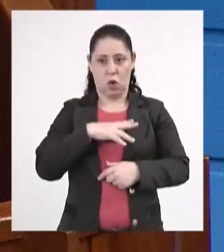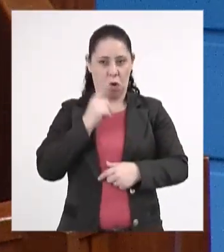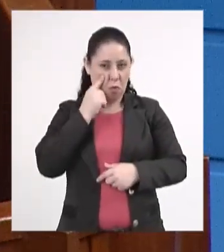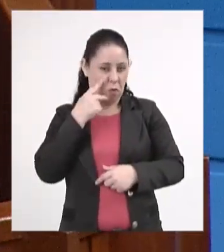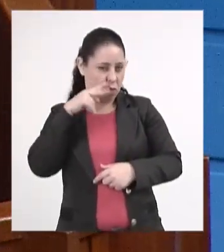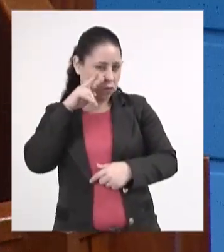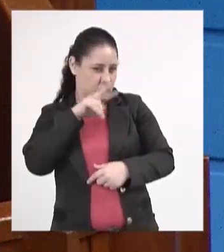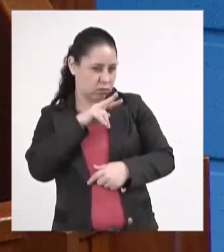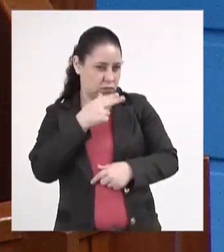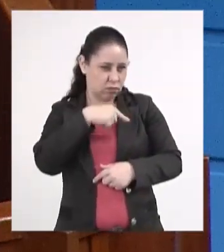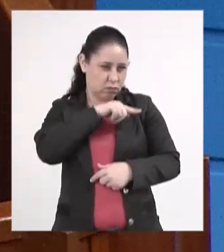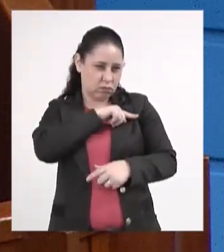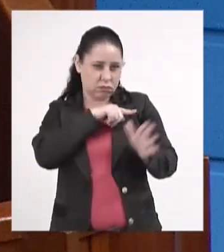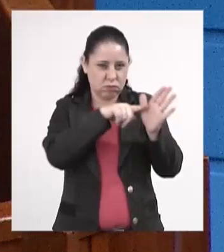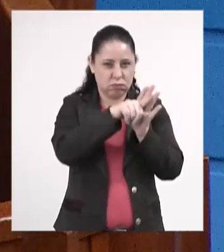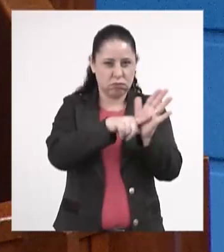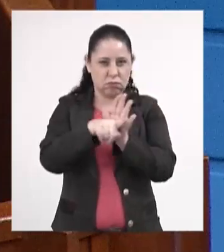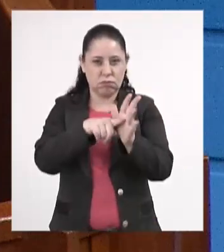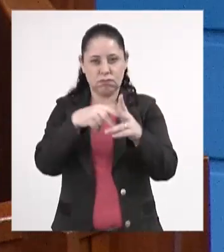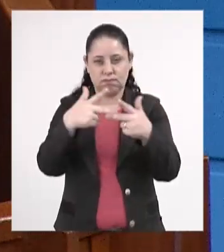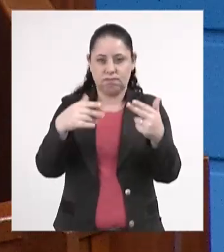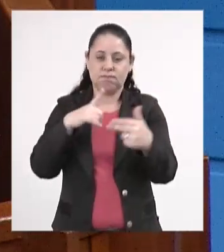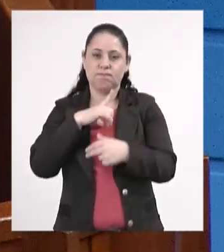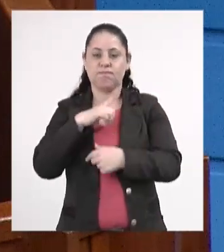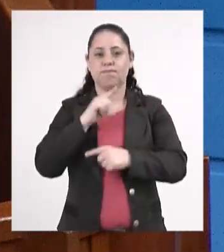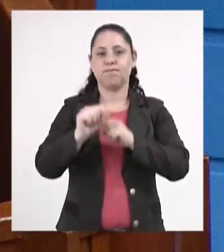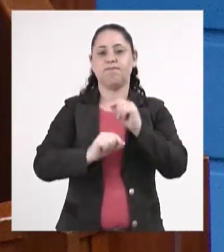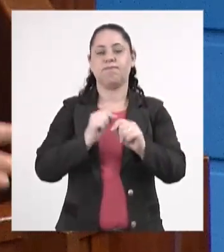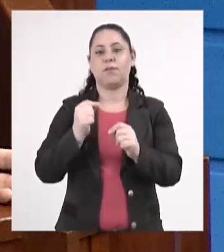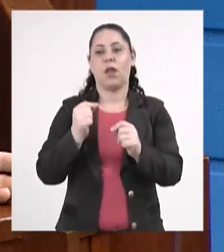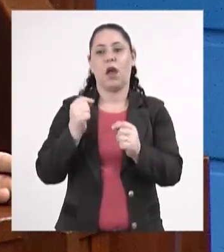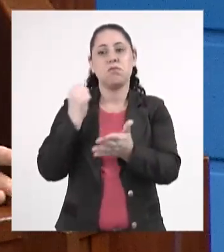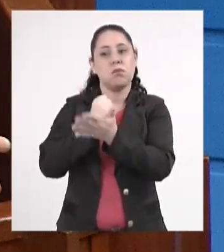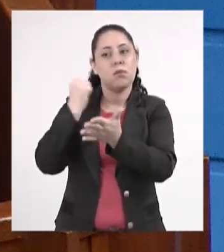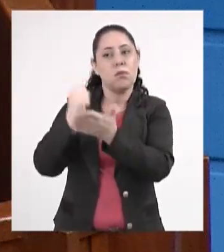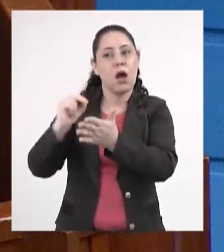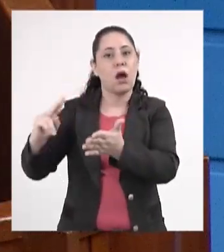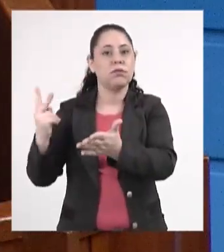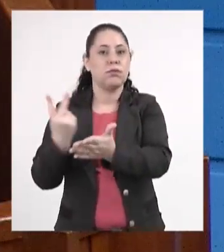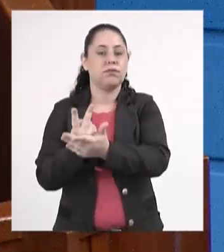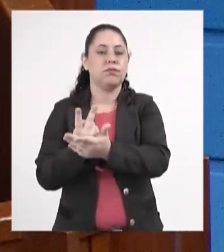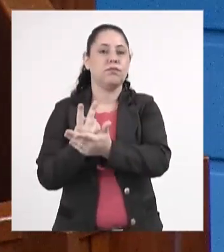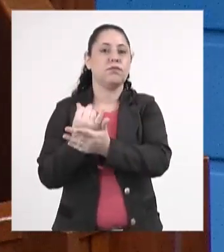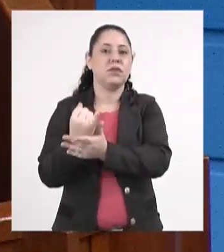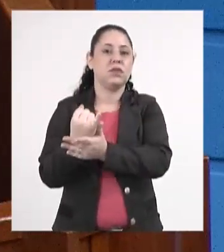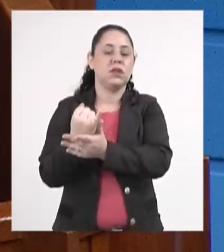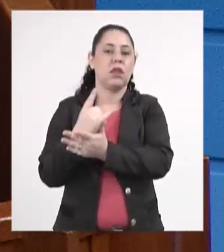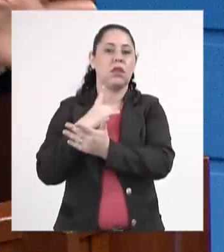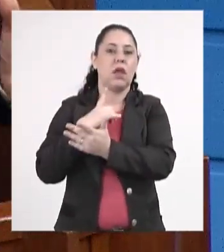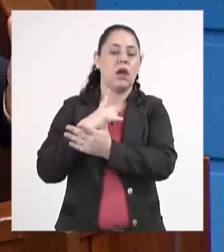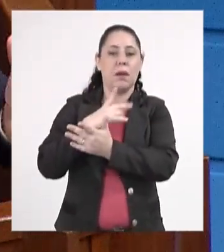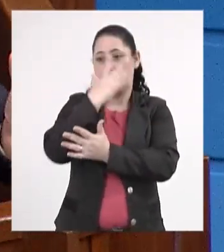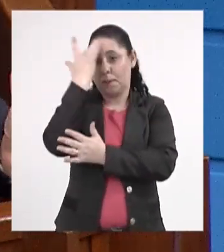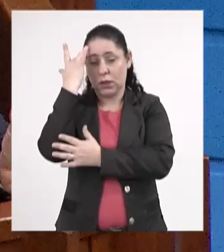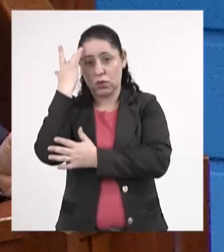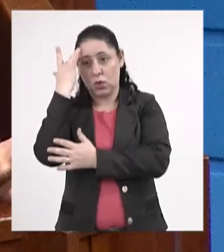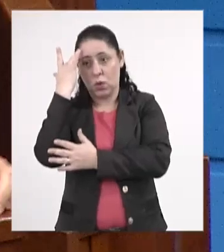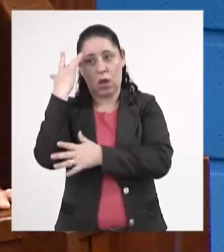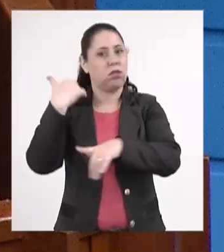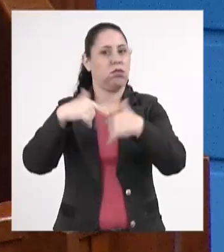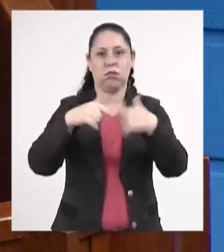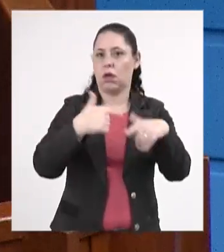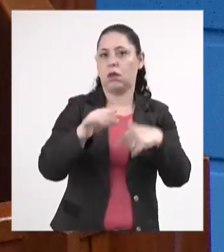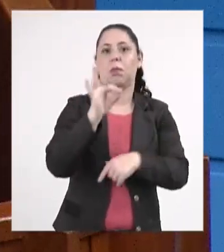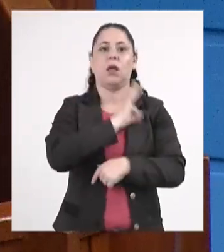fiscalizando, investigando se está havendo aí contratações ilegais, espúrias, gente que não está